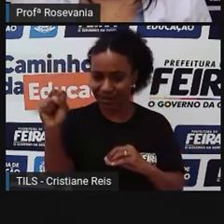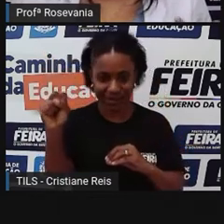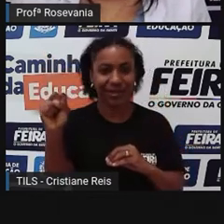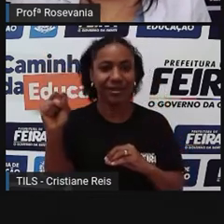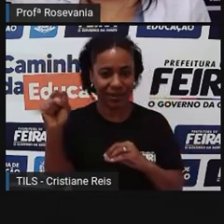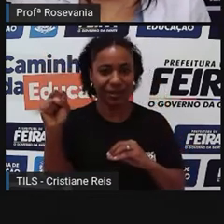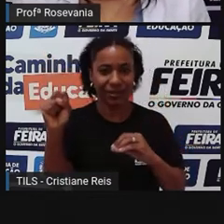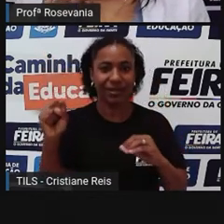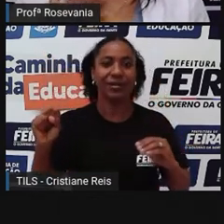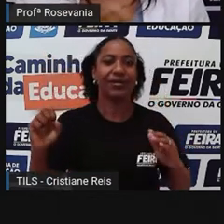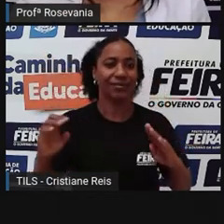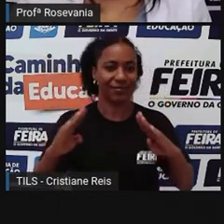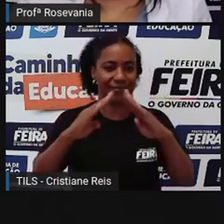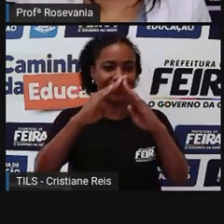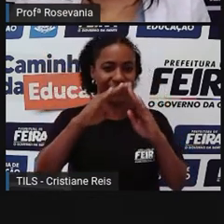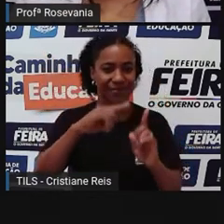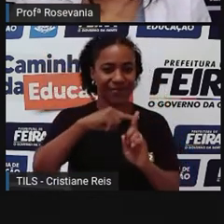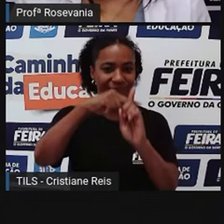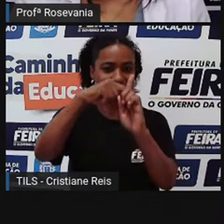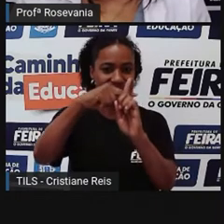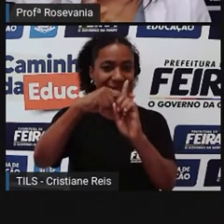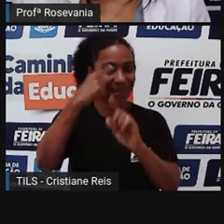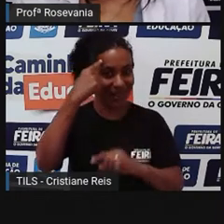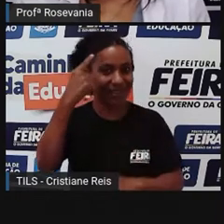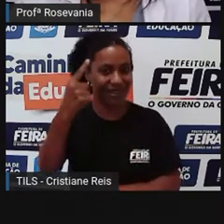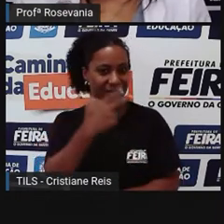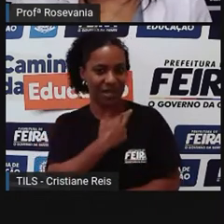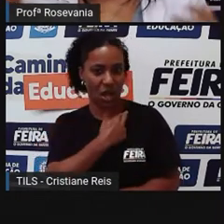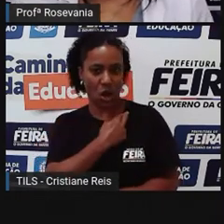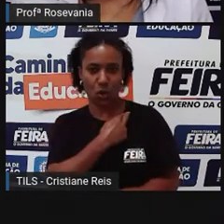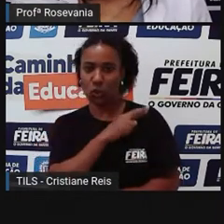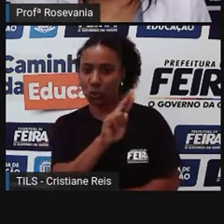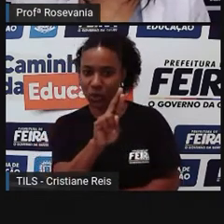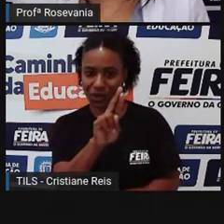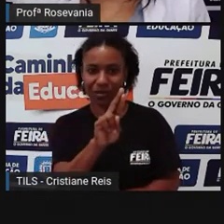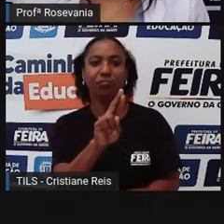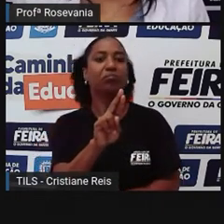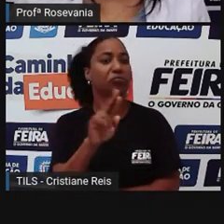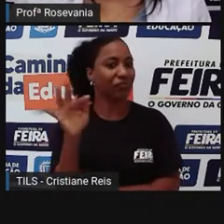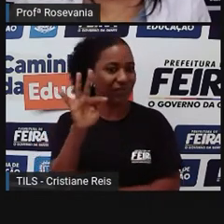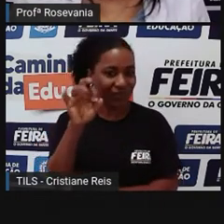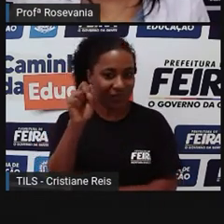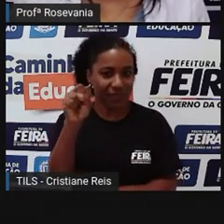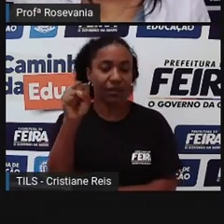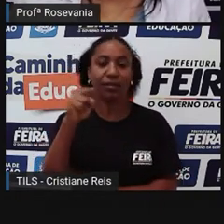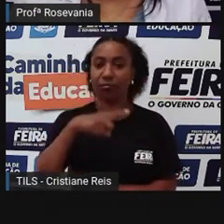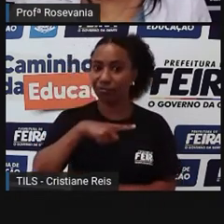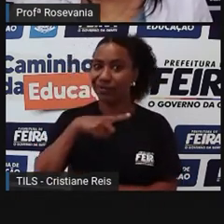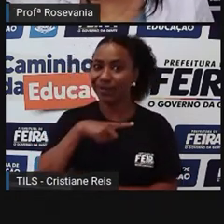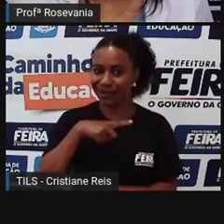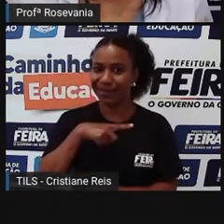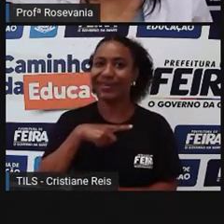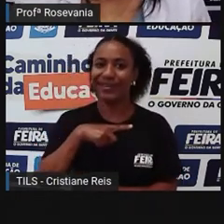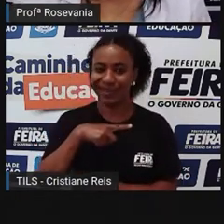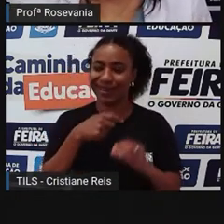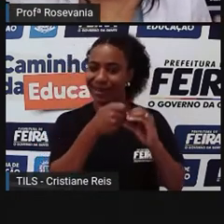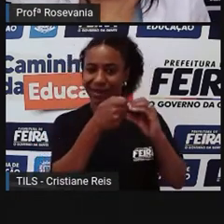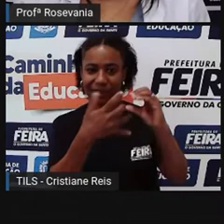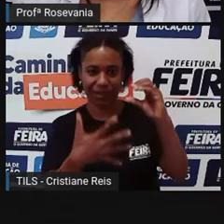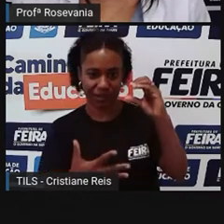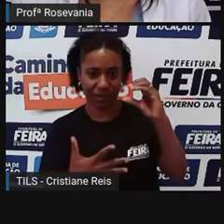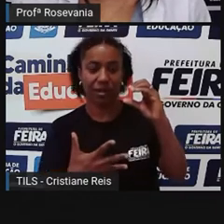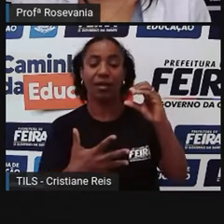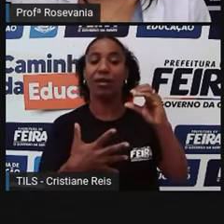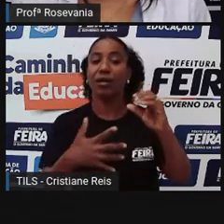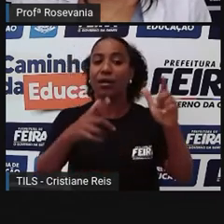vocês que a religiosidade sempre esteve presente na formação da cidade de Feira de Santana, né, na configuração do